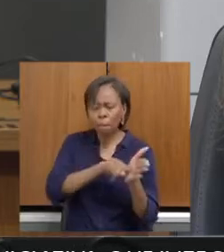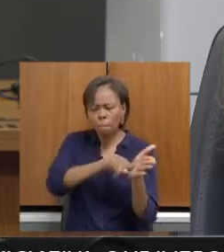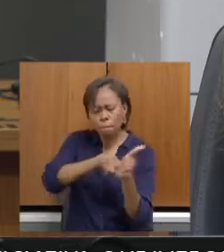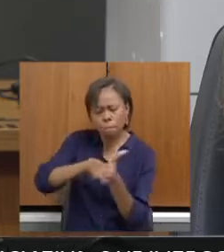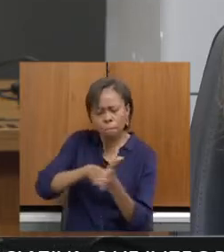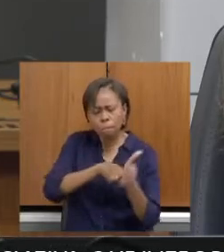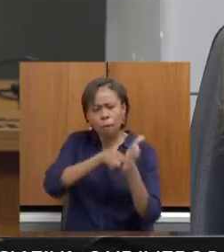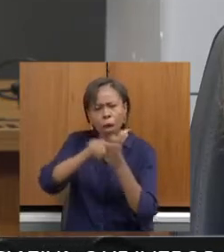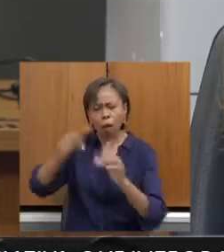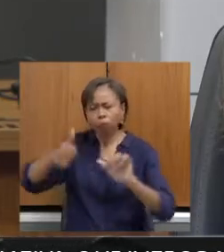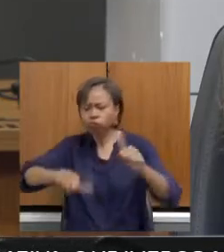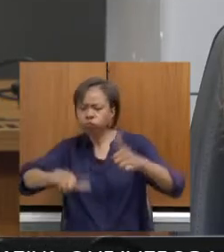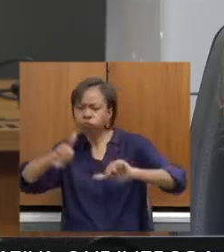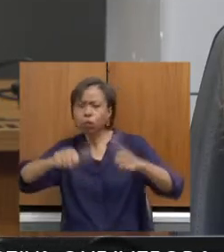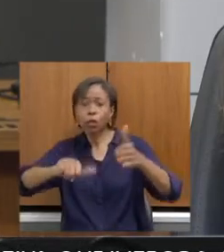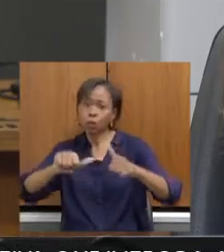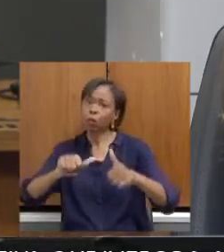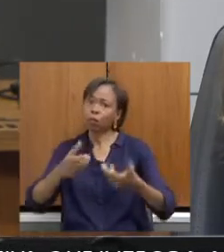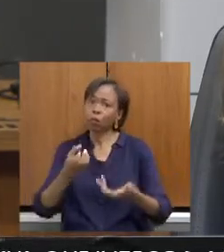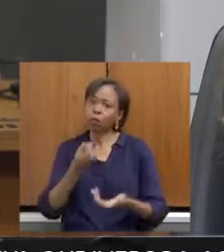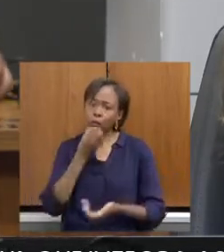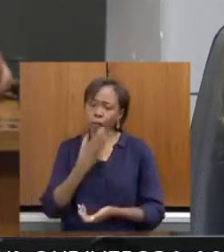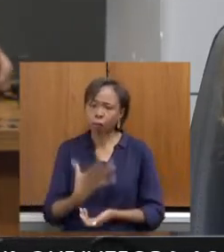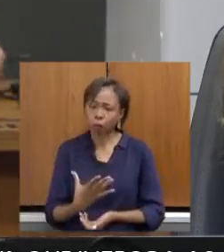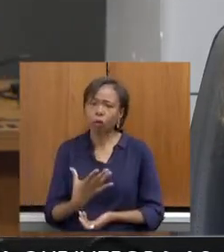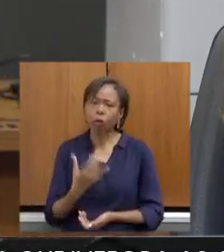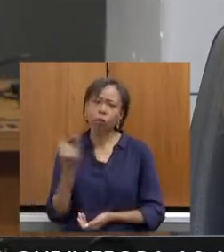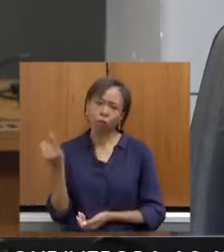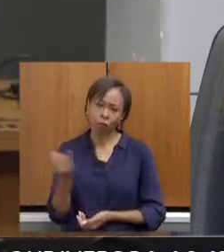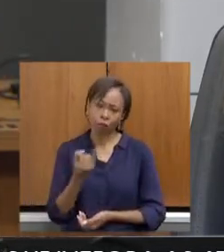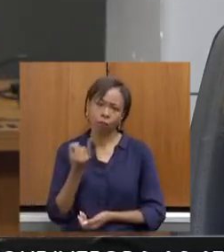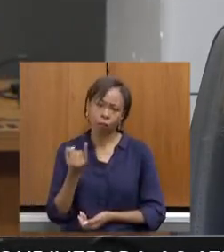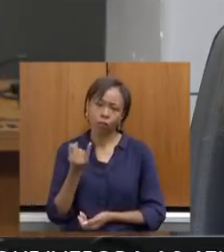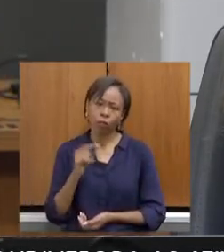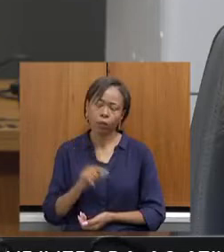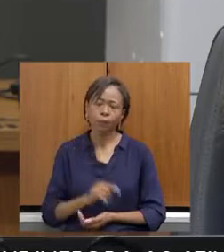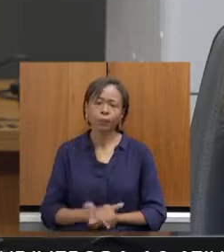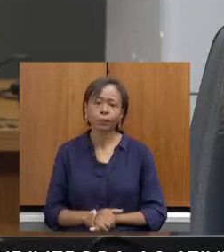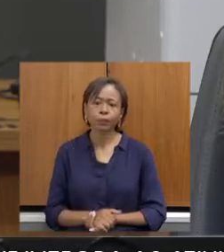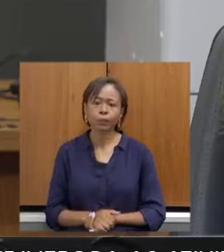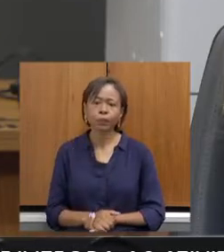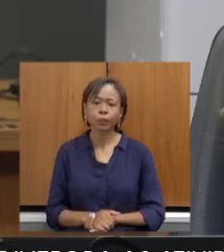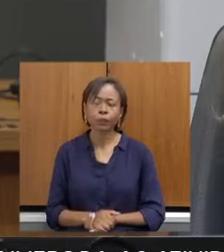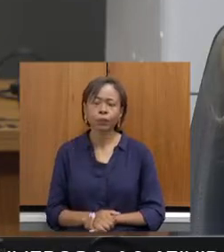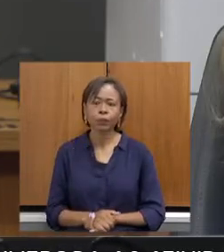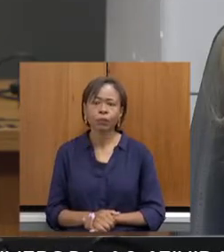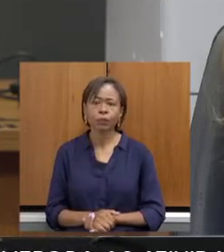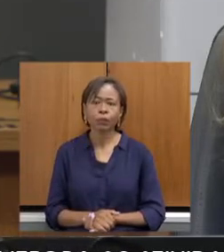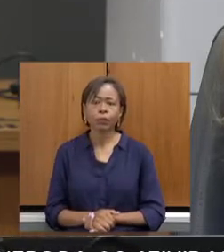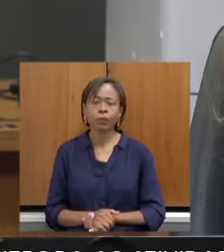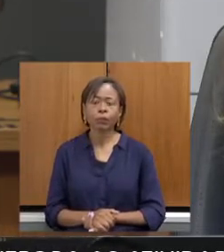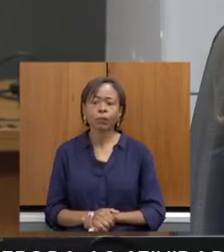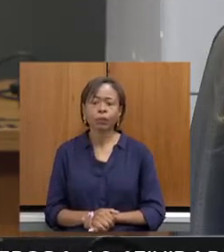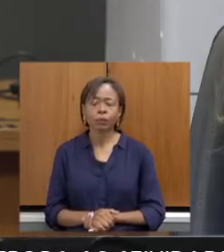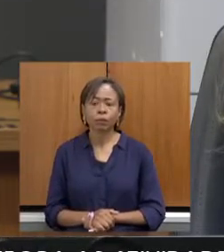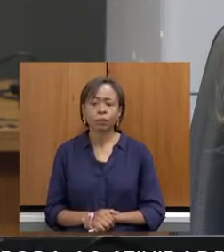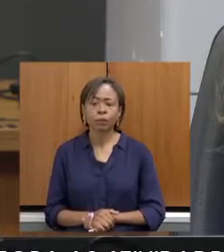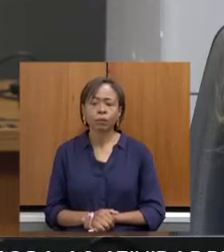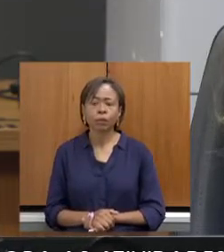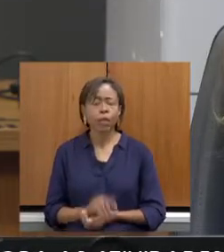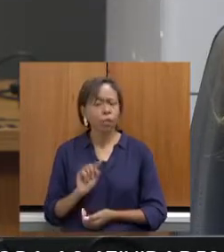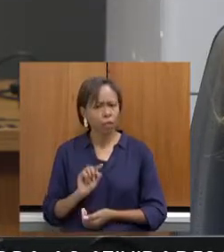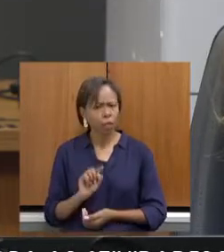processos. Então foi muito, foi extremamente válido essa iniciativa. E todo esse